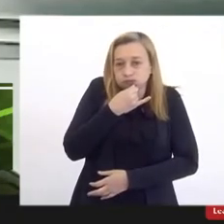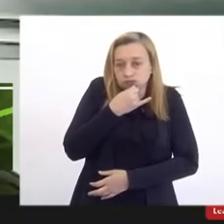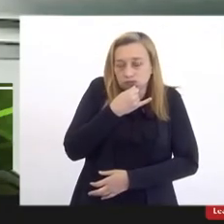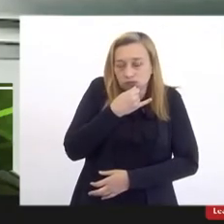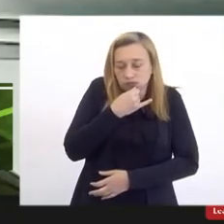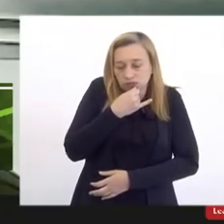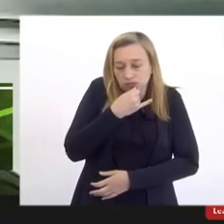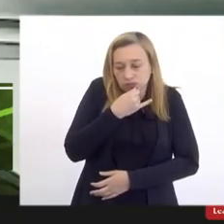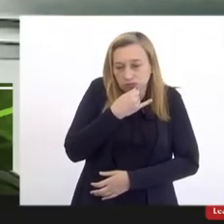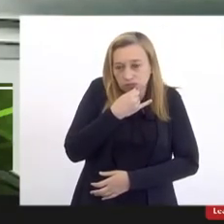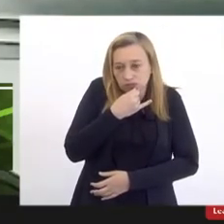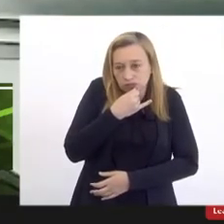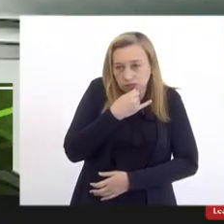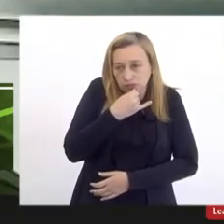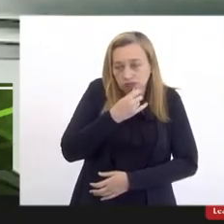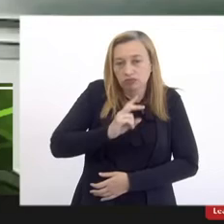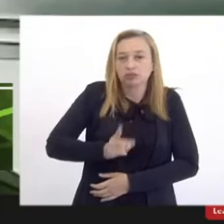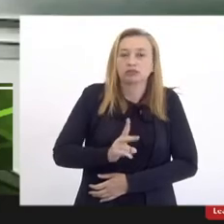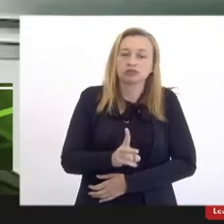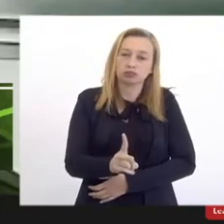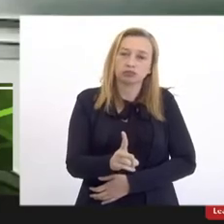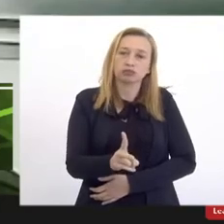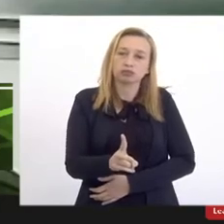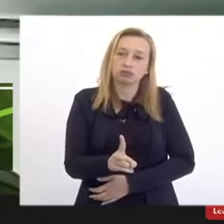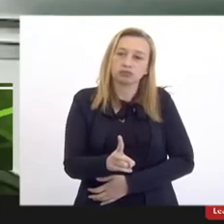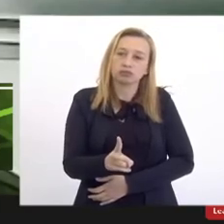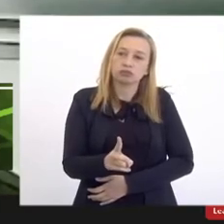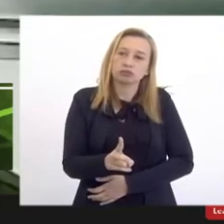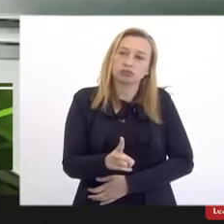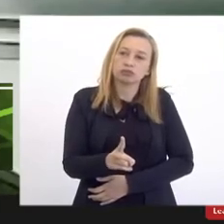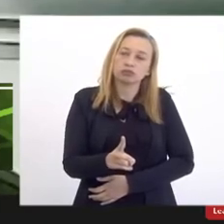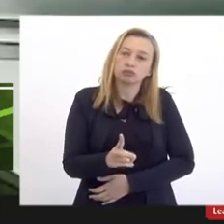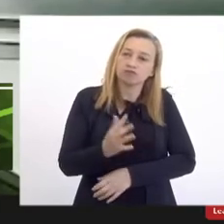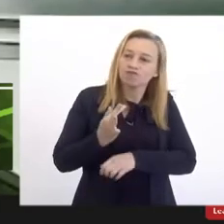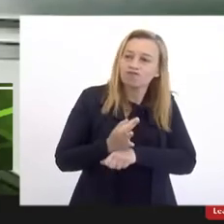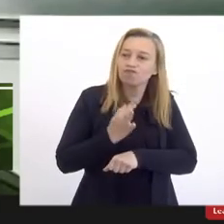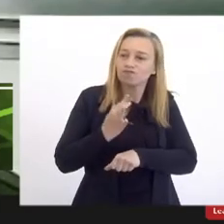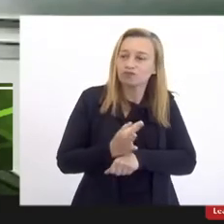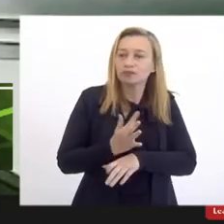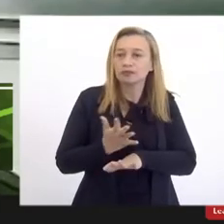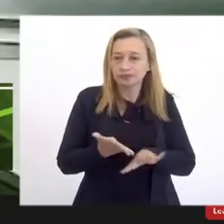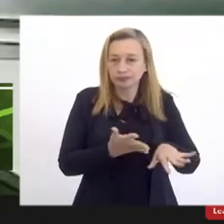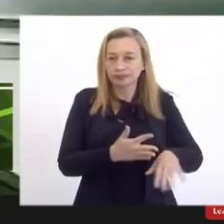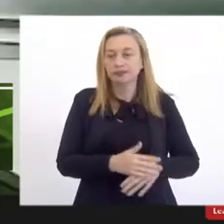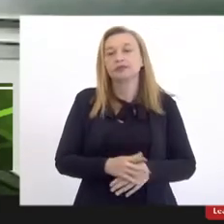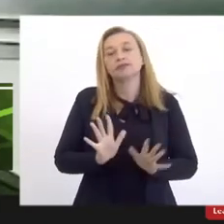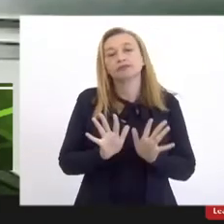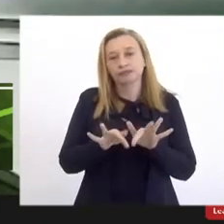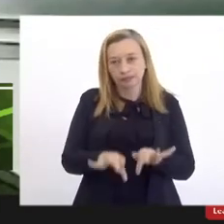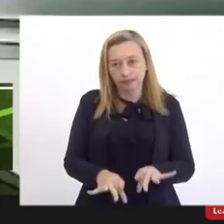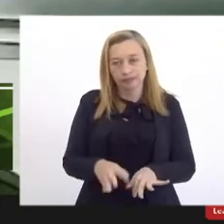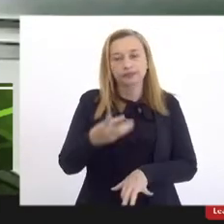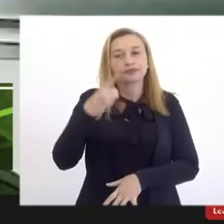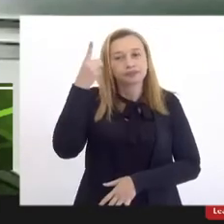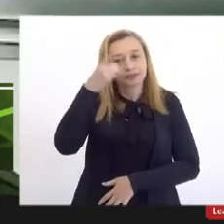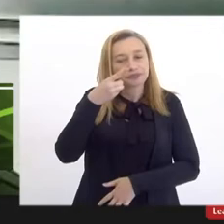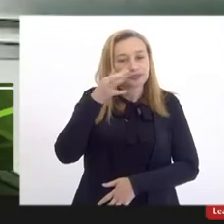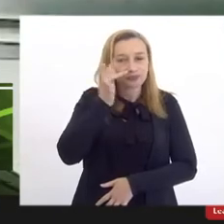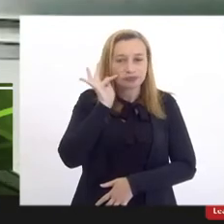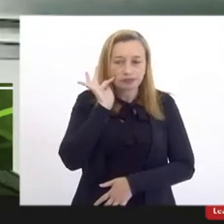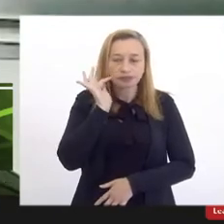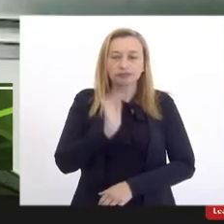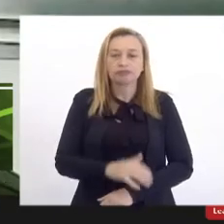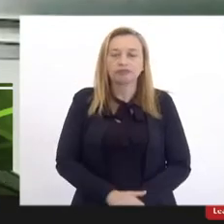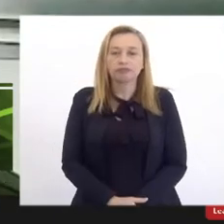tristezas, continuasse a resistir. E, para concluir, deputado Flávio